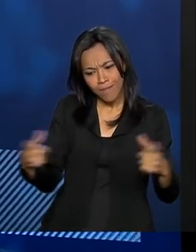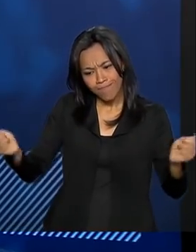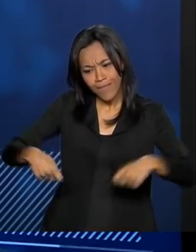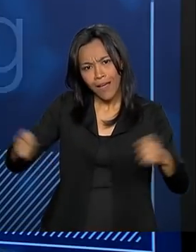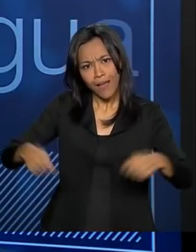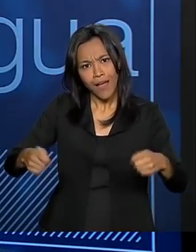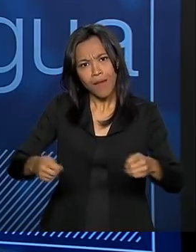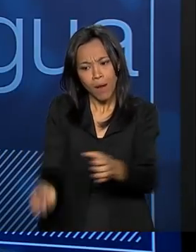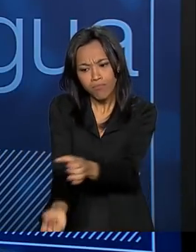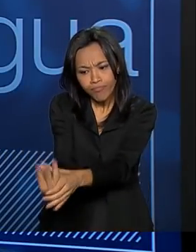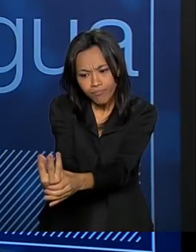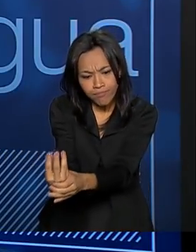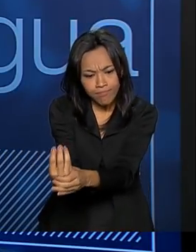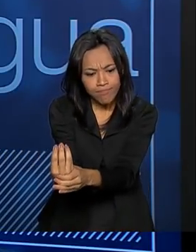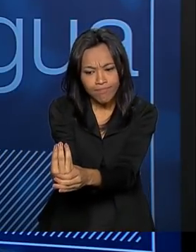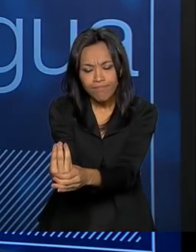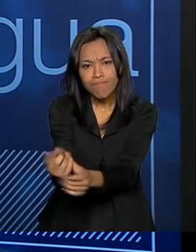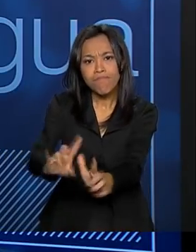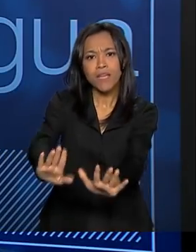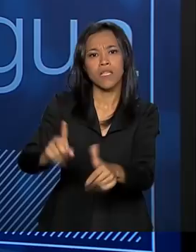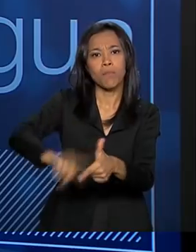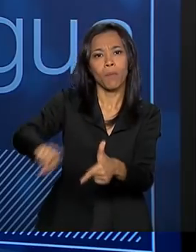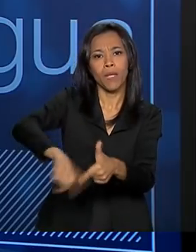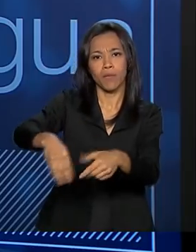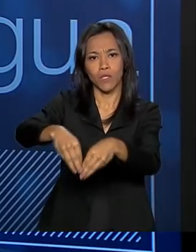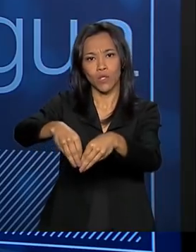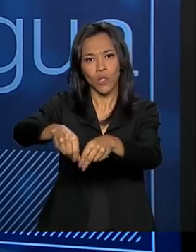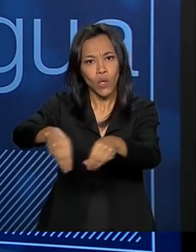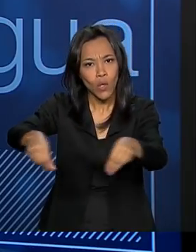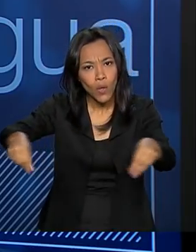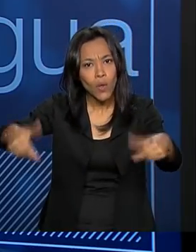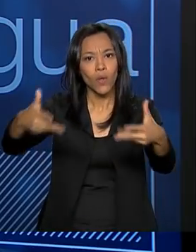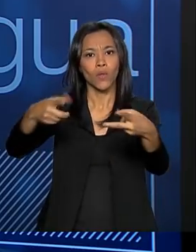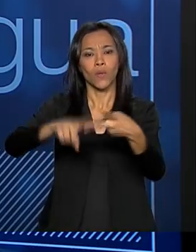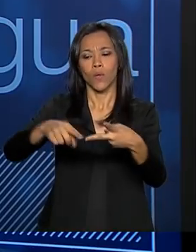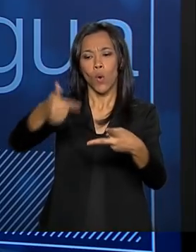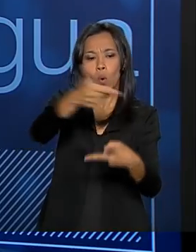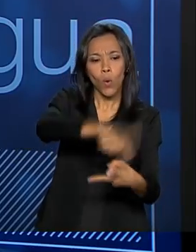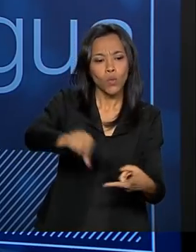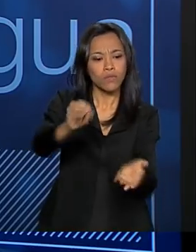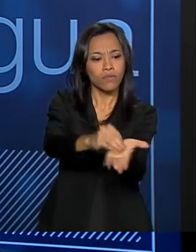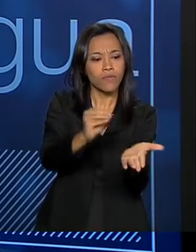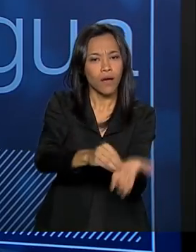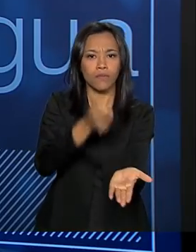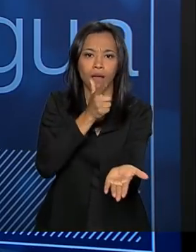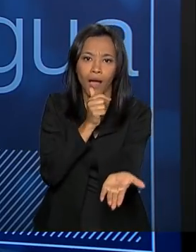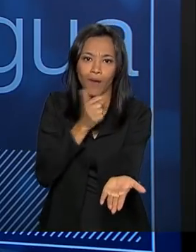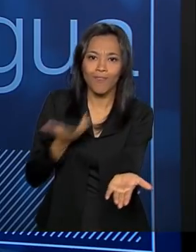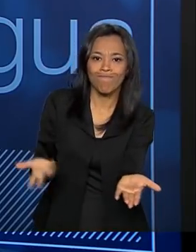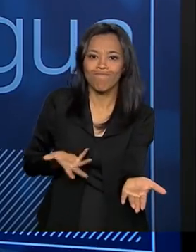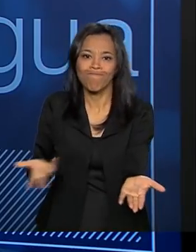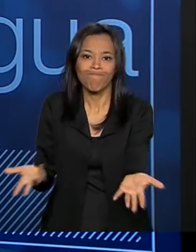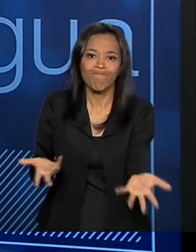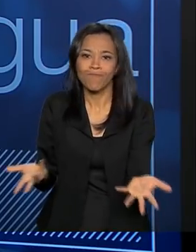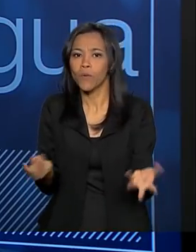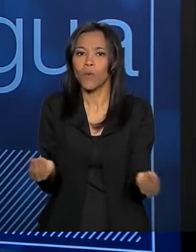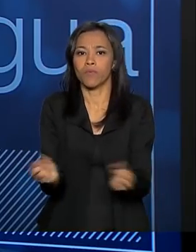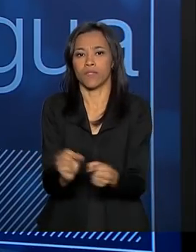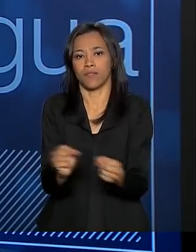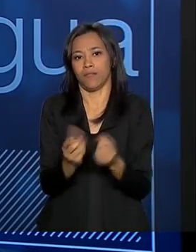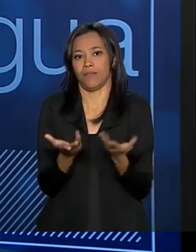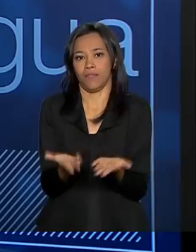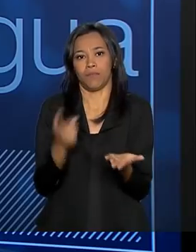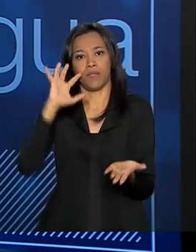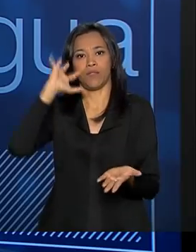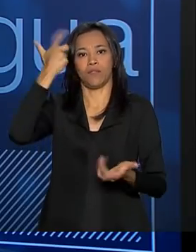expansão muito grande, mas tem problema, tem problema de solo e tem alguns lugares que tem problema de água. Então, é como superar